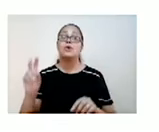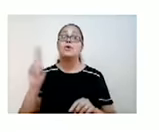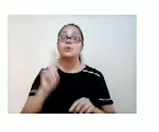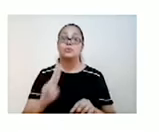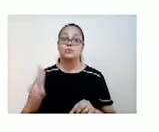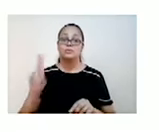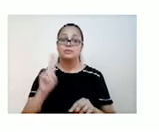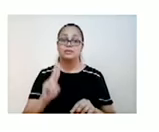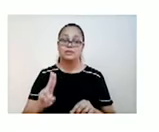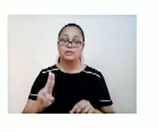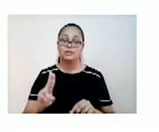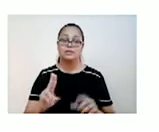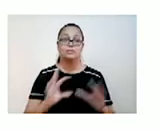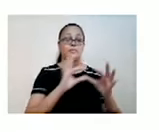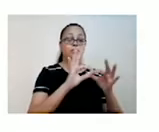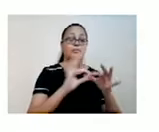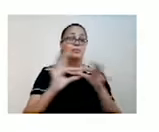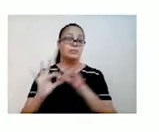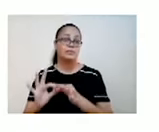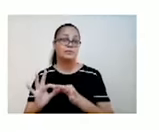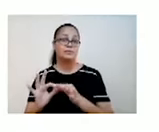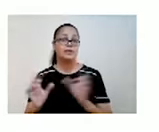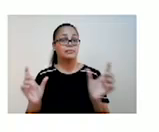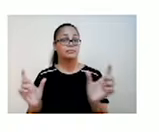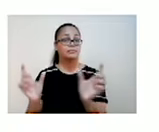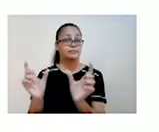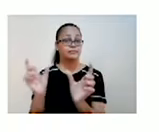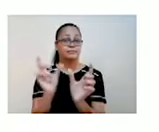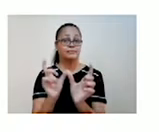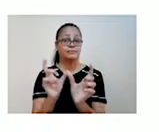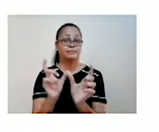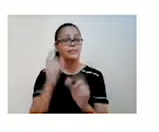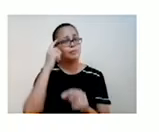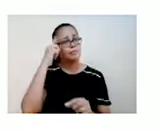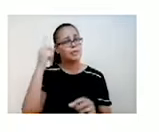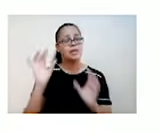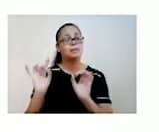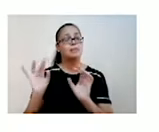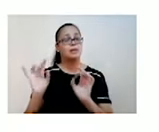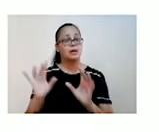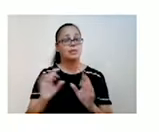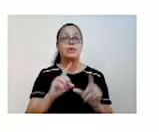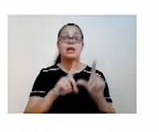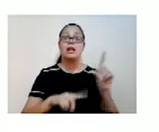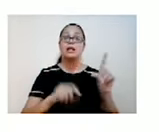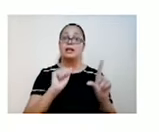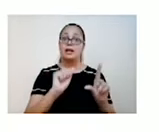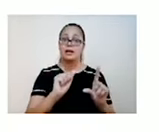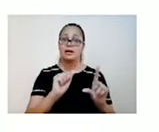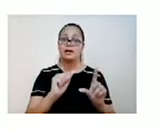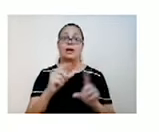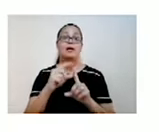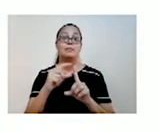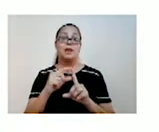especial. Na letra A, por exemplo, nós temos o uso da palavra but, que significa mas, um